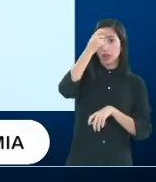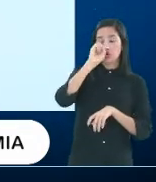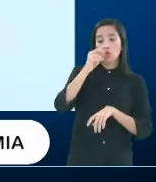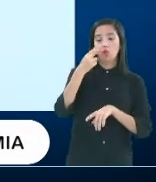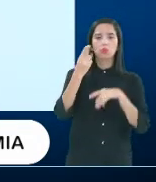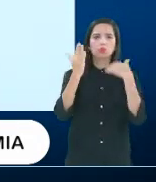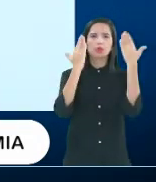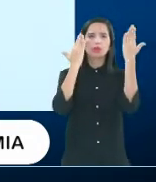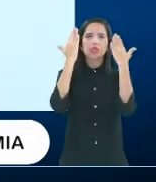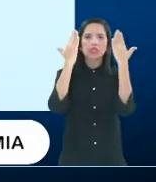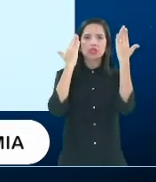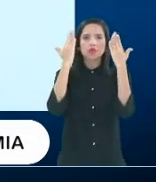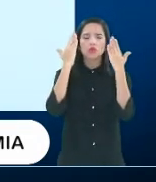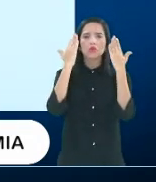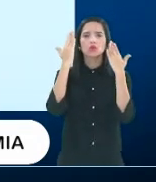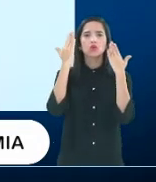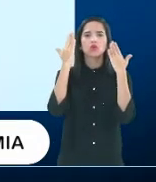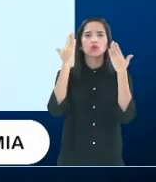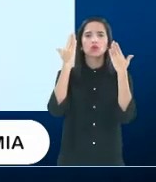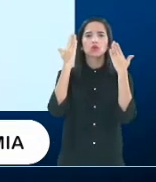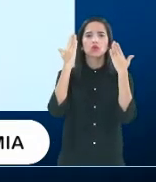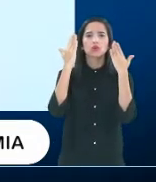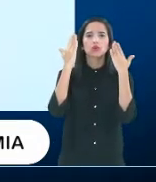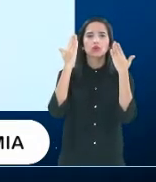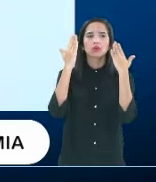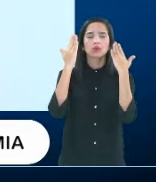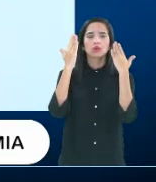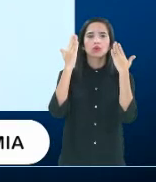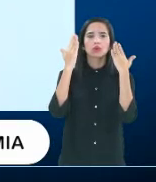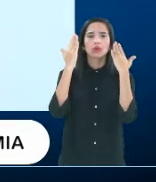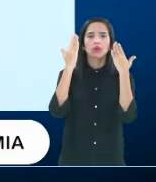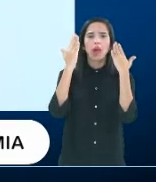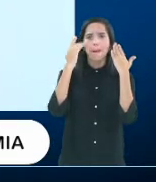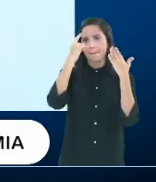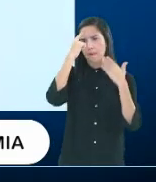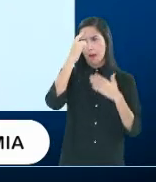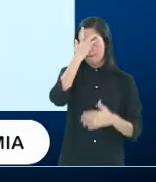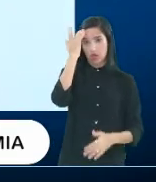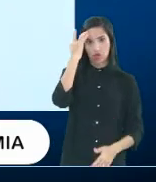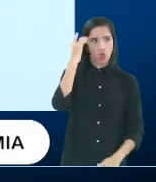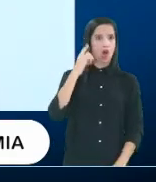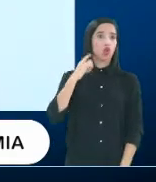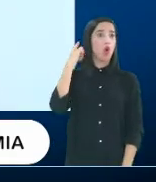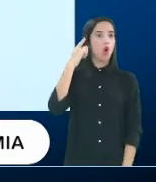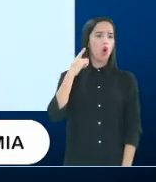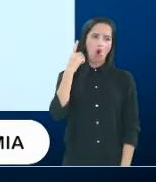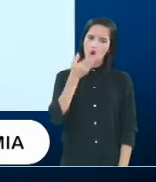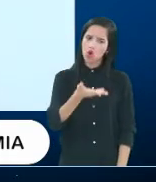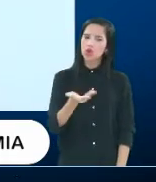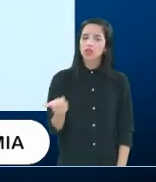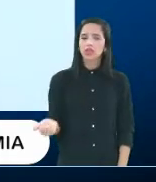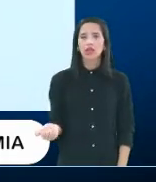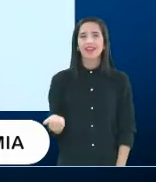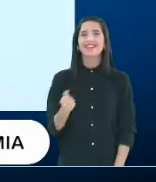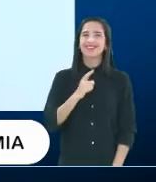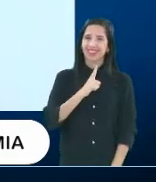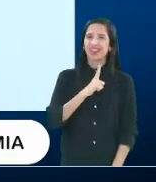é para doido, né? Existe, assim,